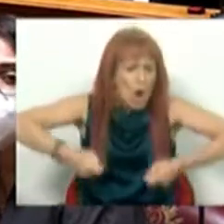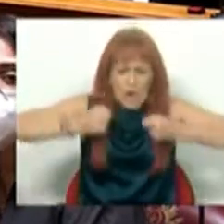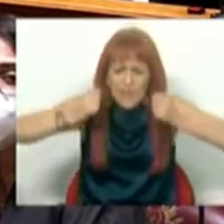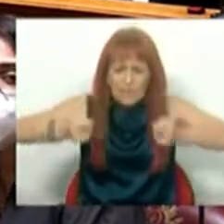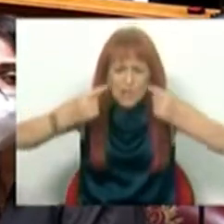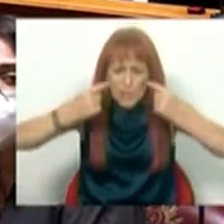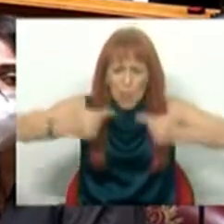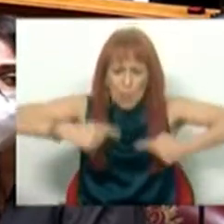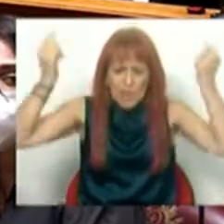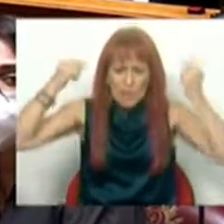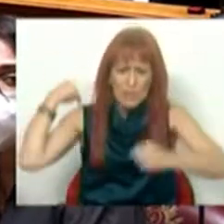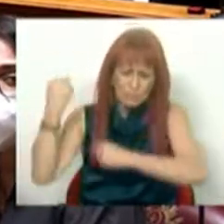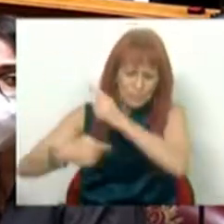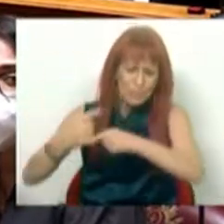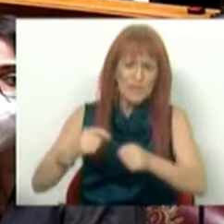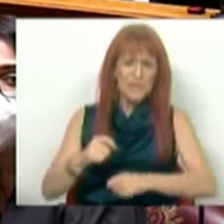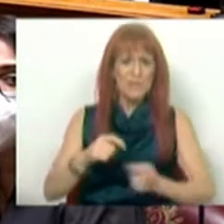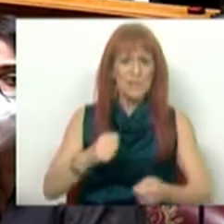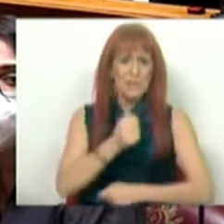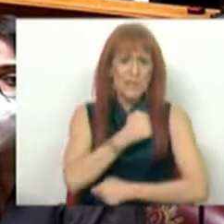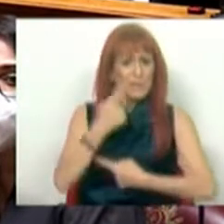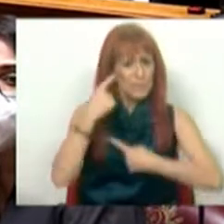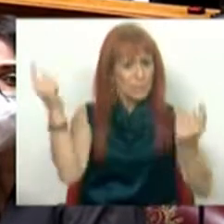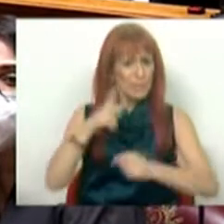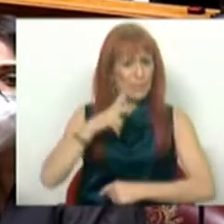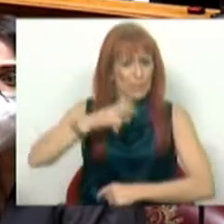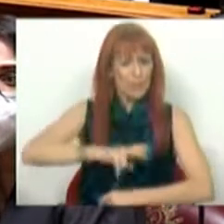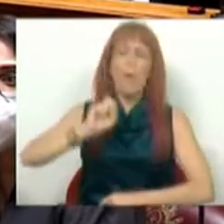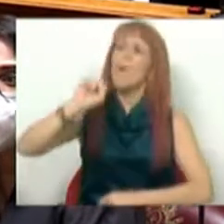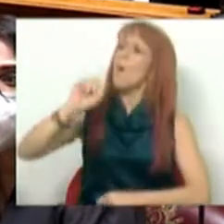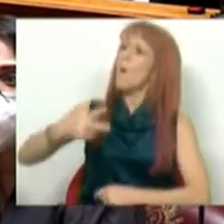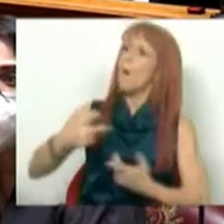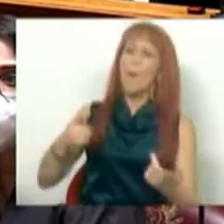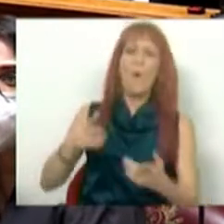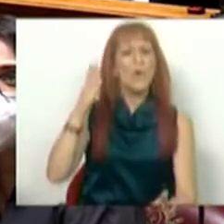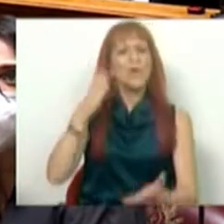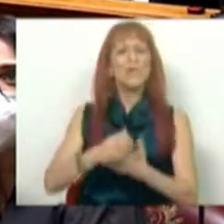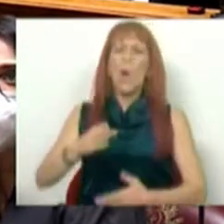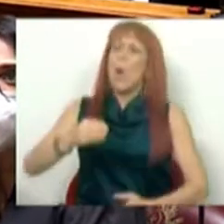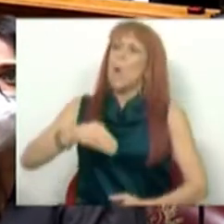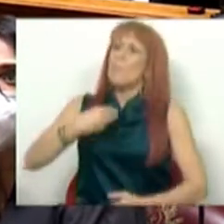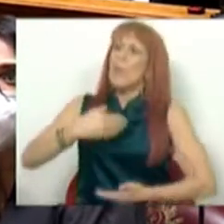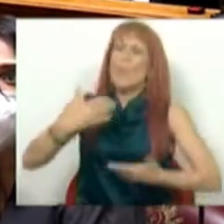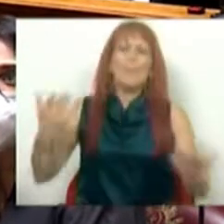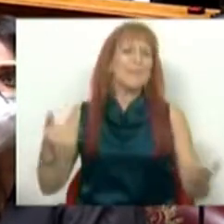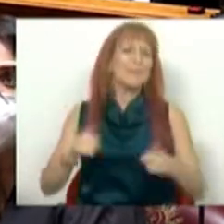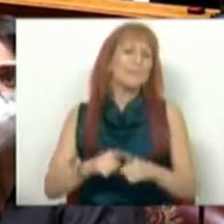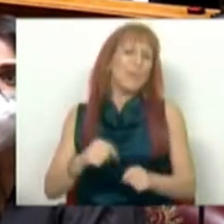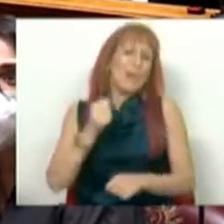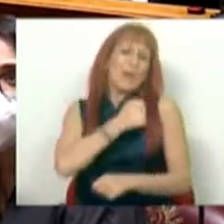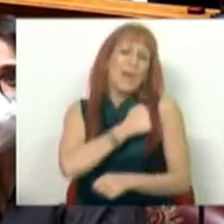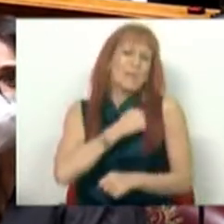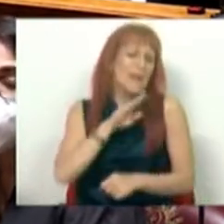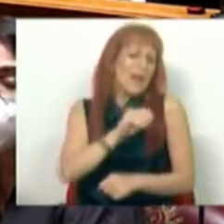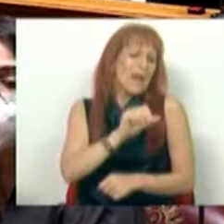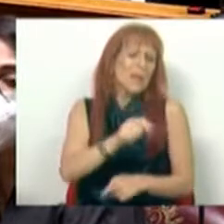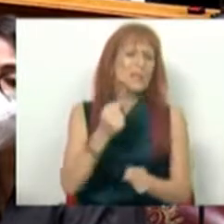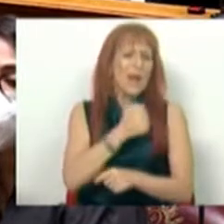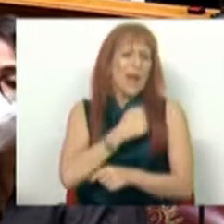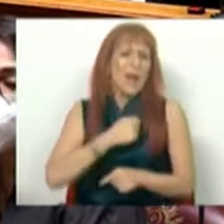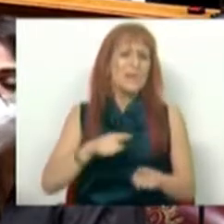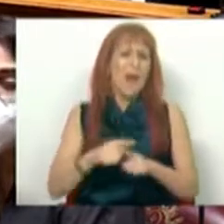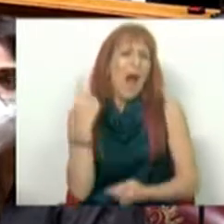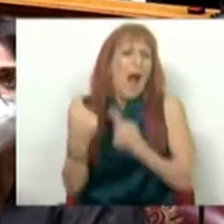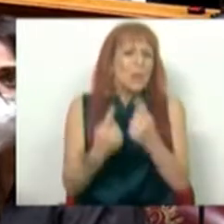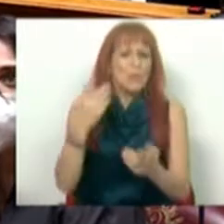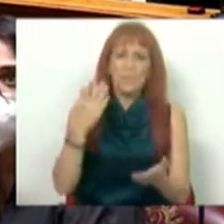público, sempre na habitação pública em Portugal? Ou será que apenas está preocupado com o alojamento local e com a habitação para